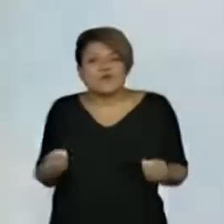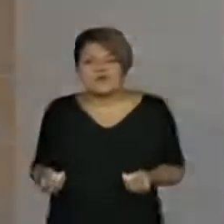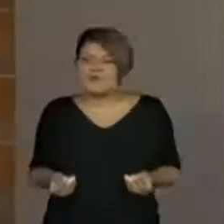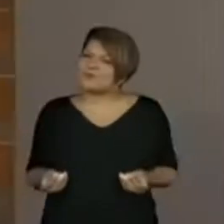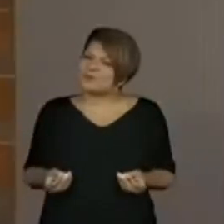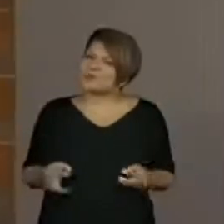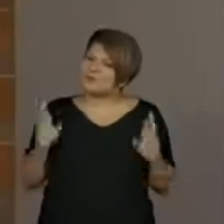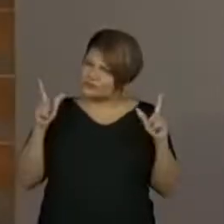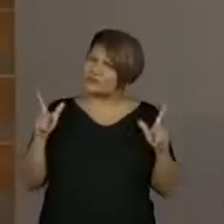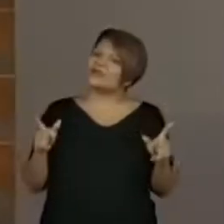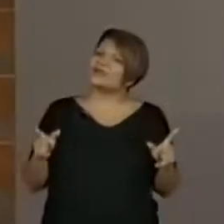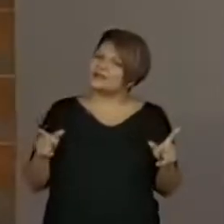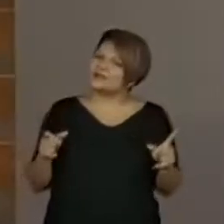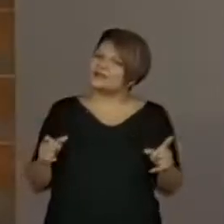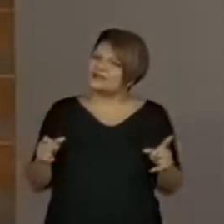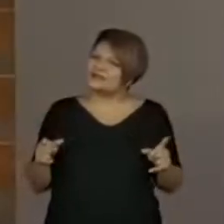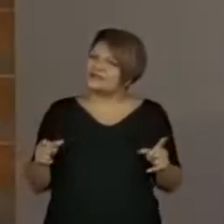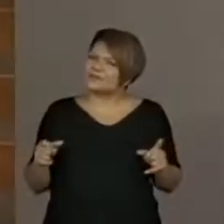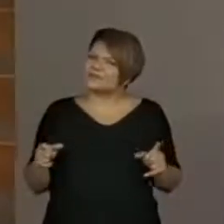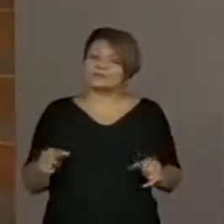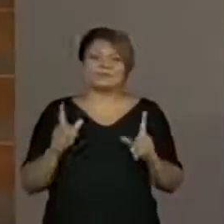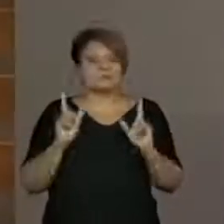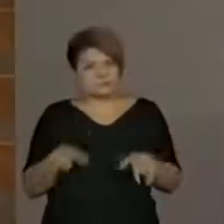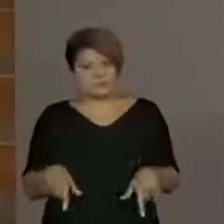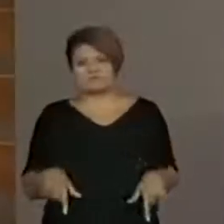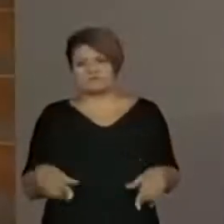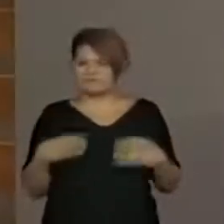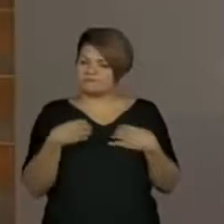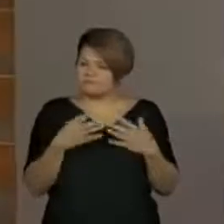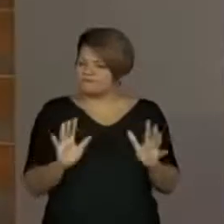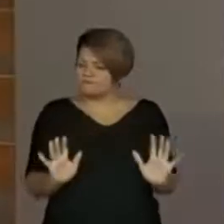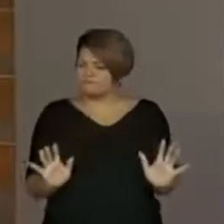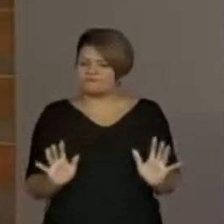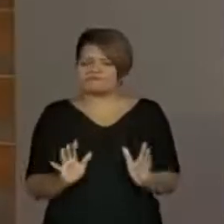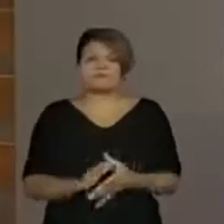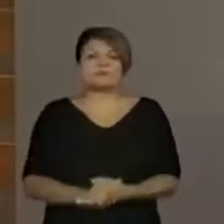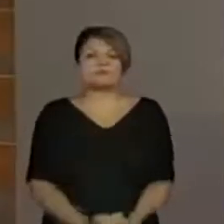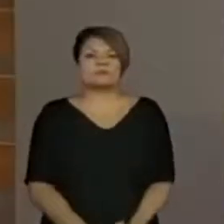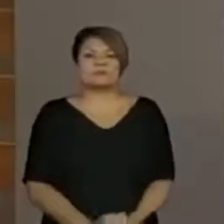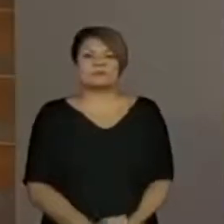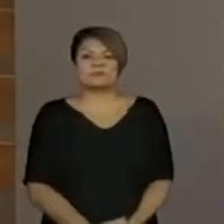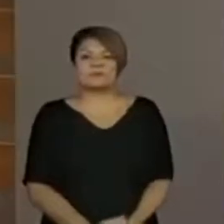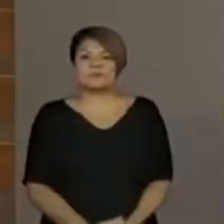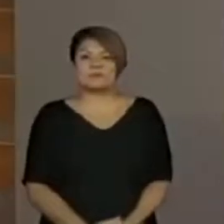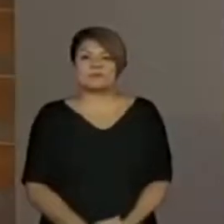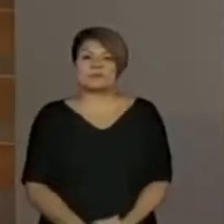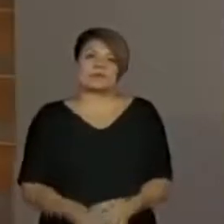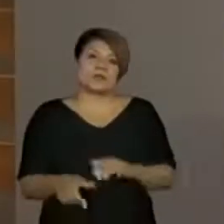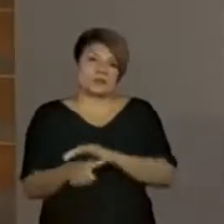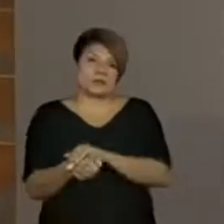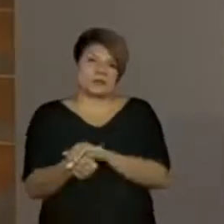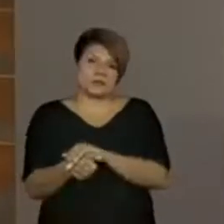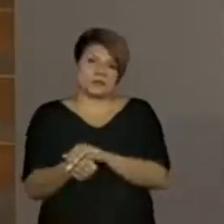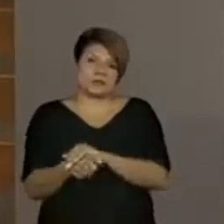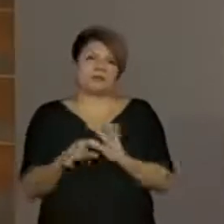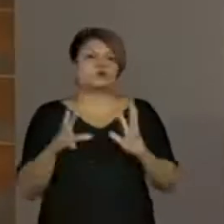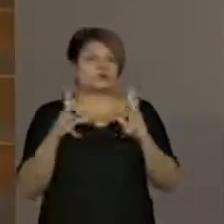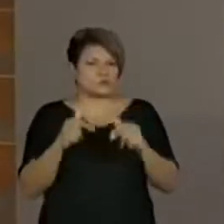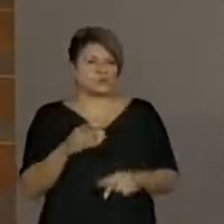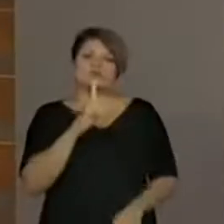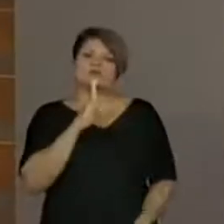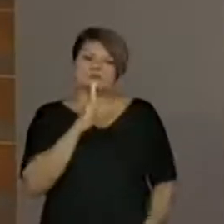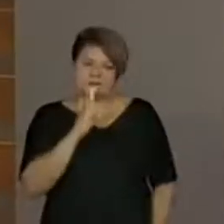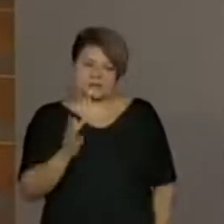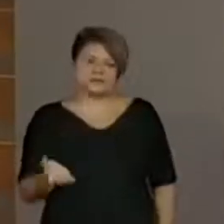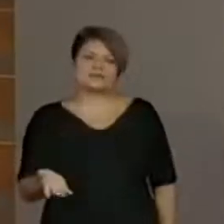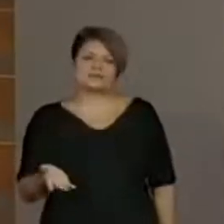exótico, que diferente. É uma espécie, existe de verdade. Sim. Tartarugas, acho que todo mundo já viu